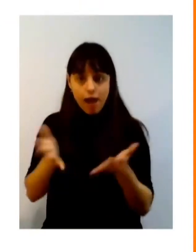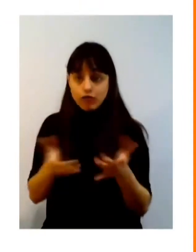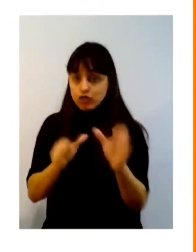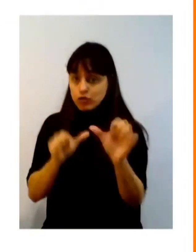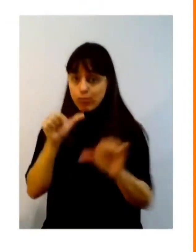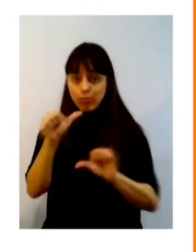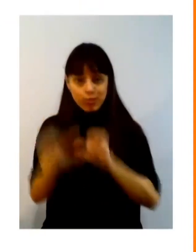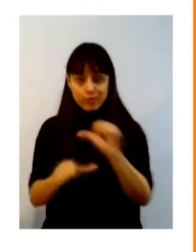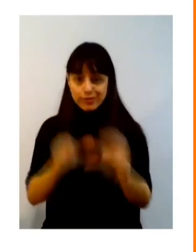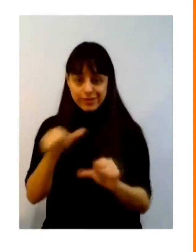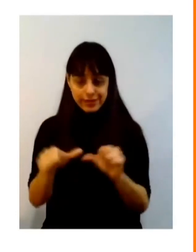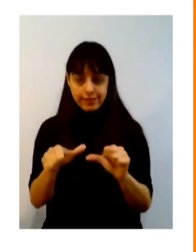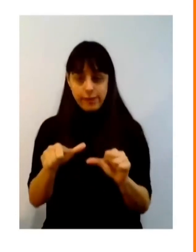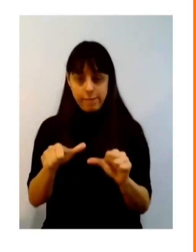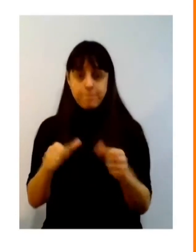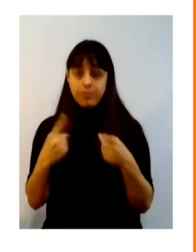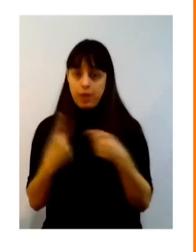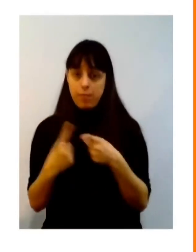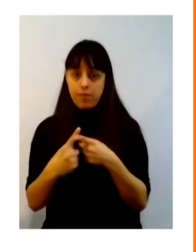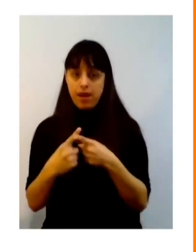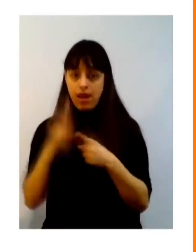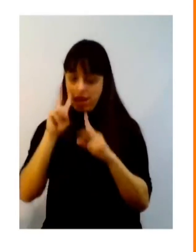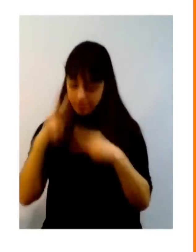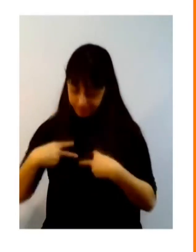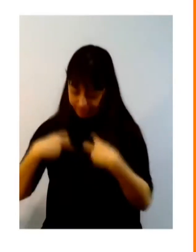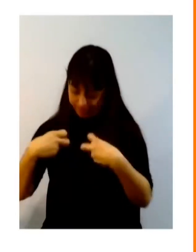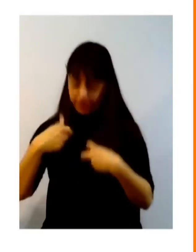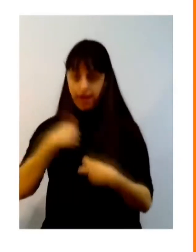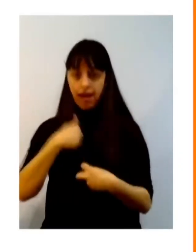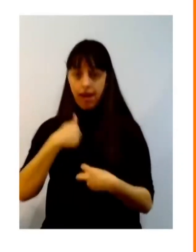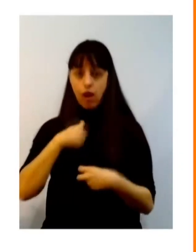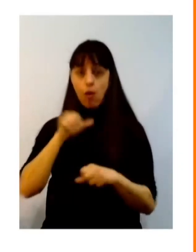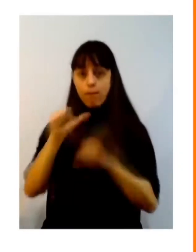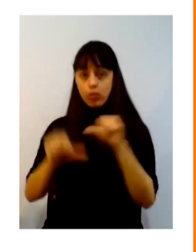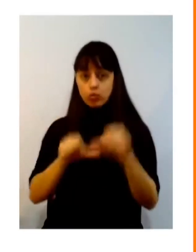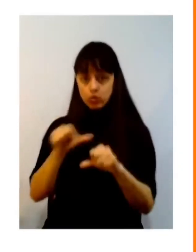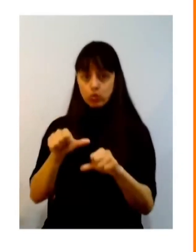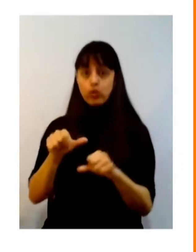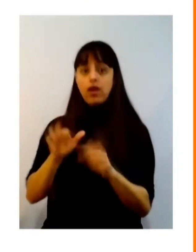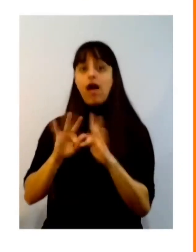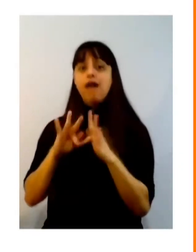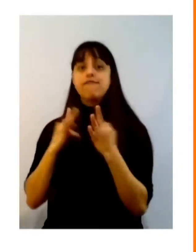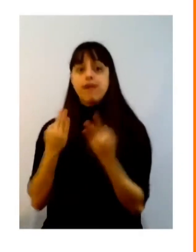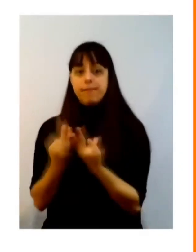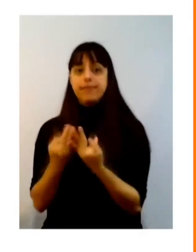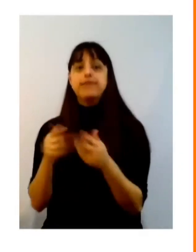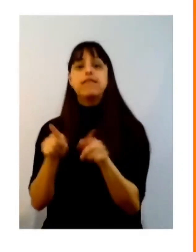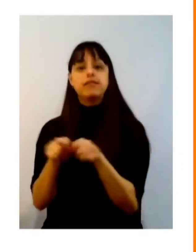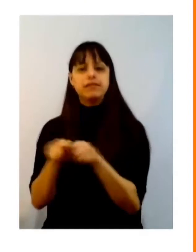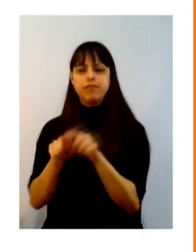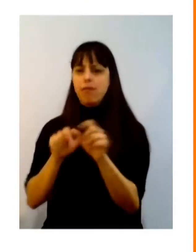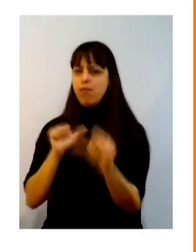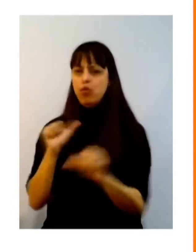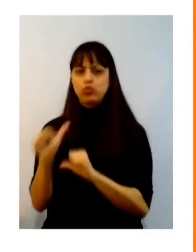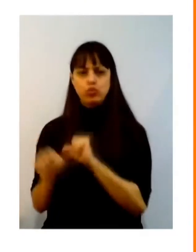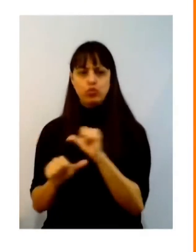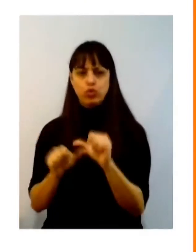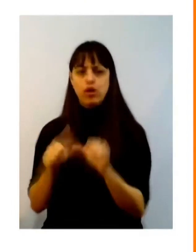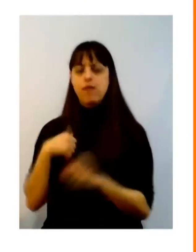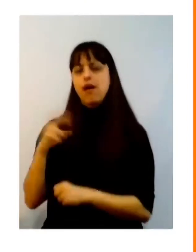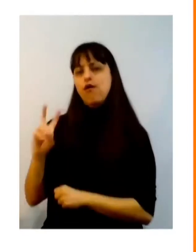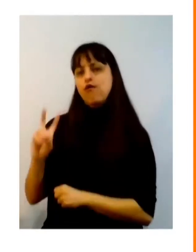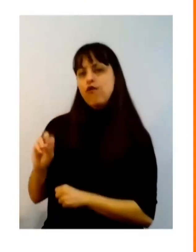primeiro pela minha transformação pessoal pela transformação da minha família no sentido de da minha avó da minha